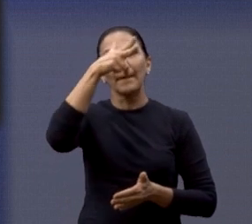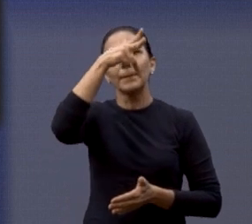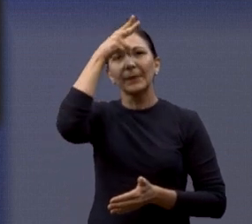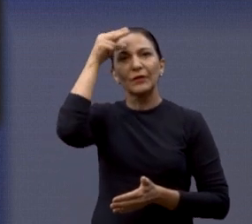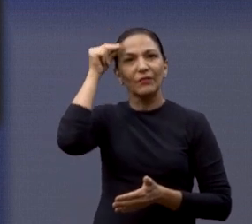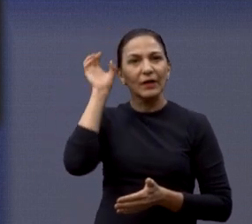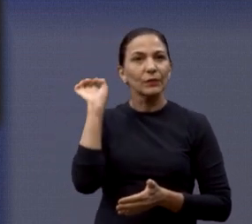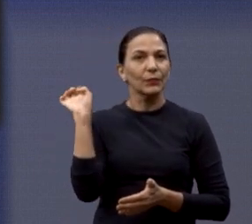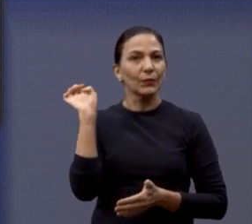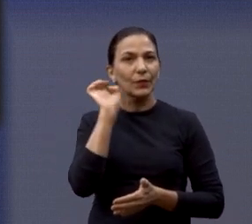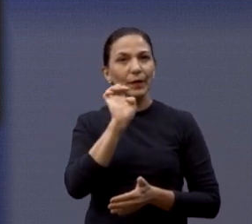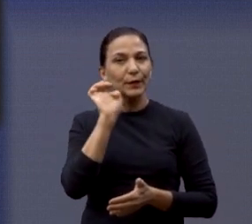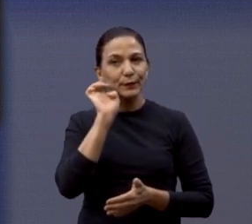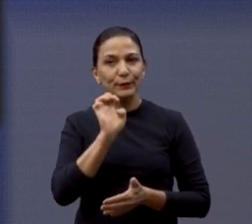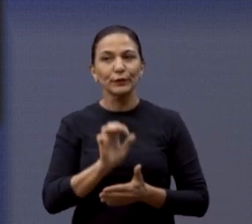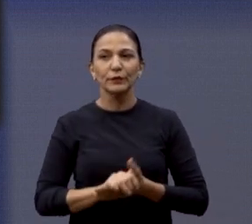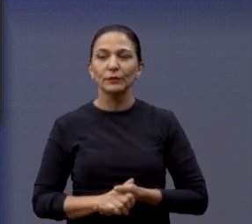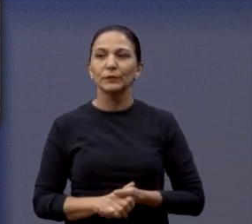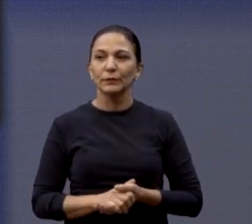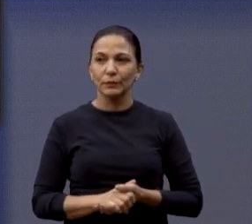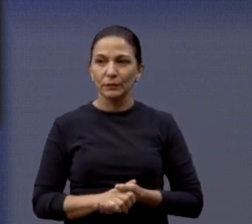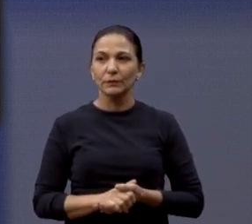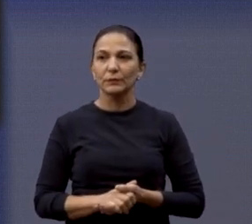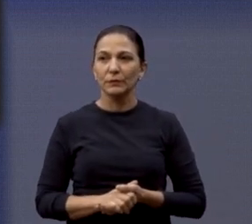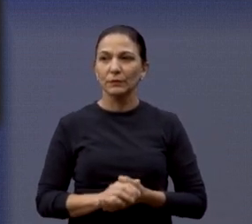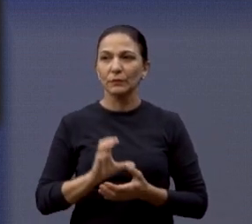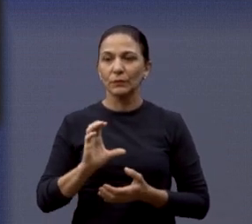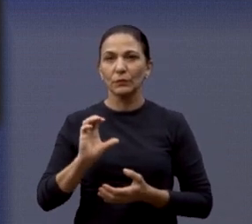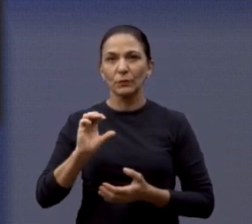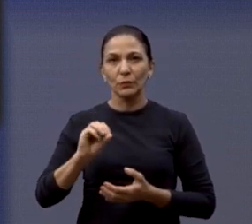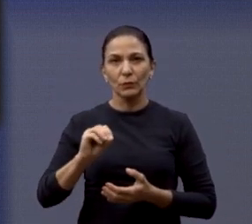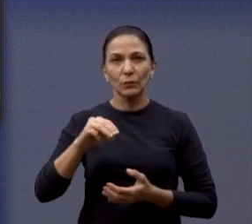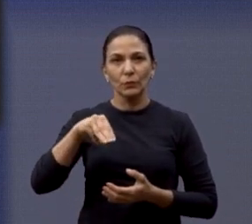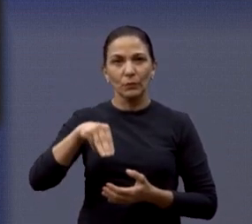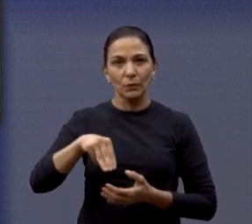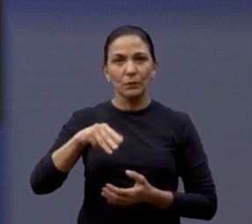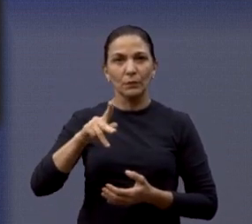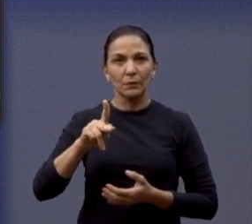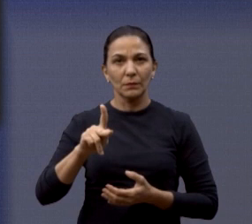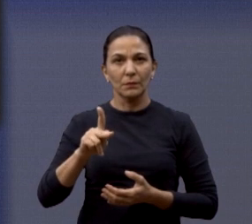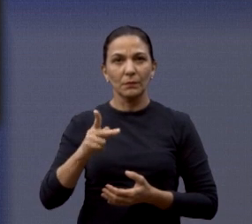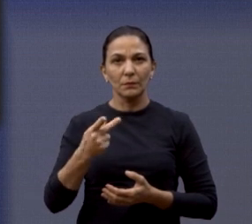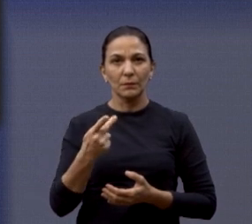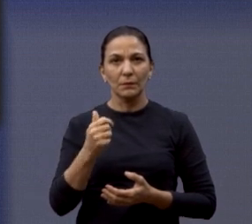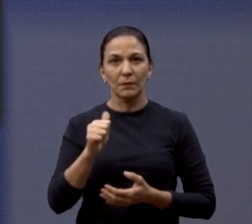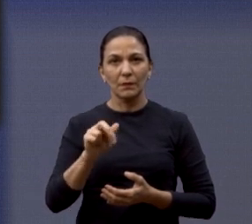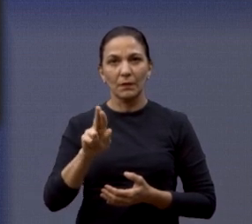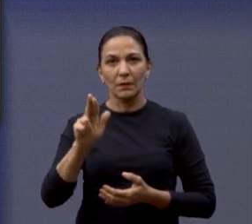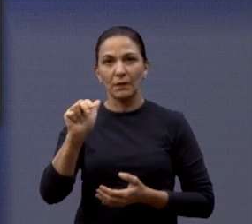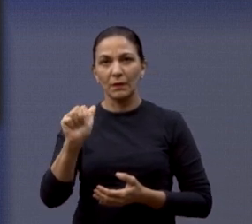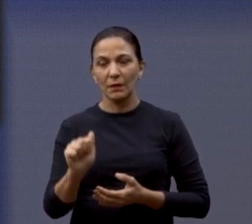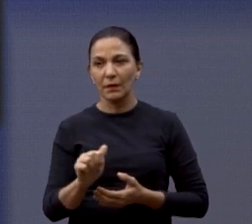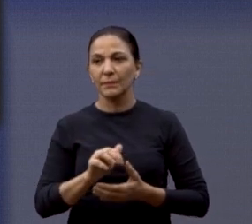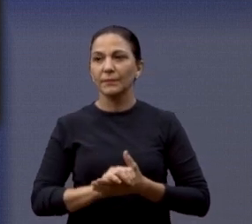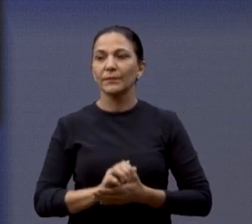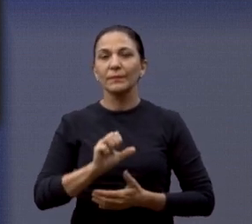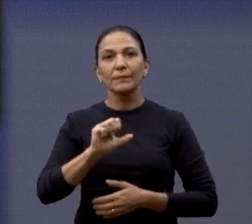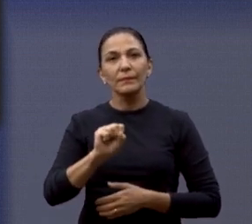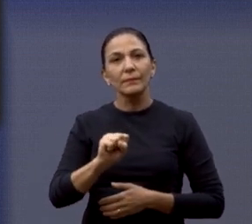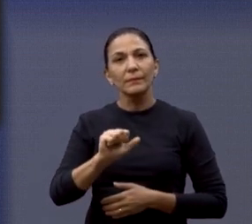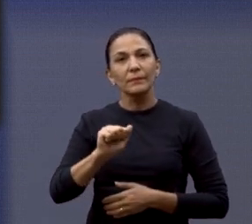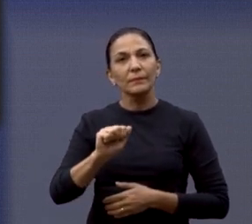a Alessandra, que do Confara, Sala de Obras, a Renata